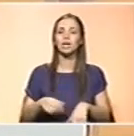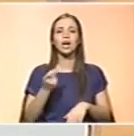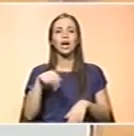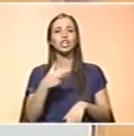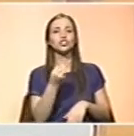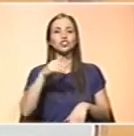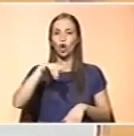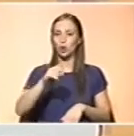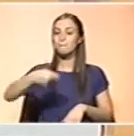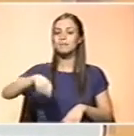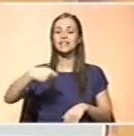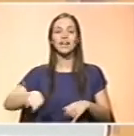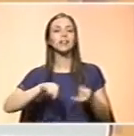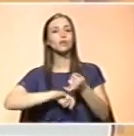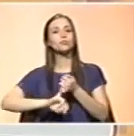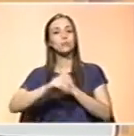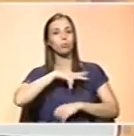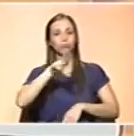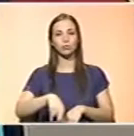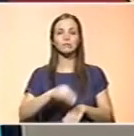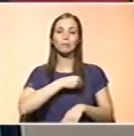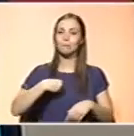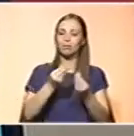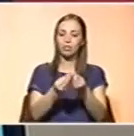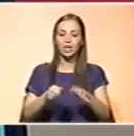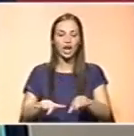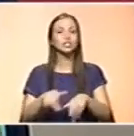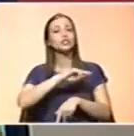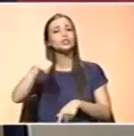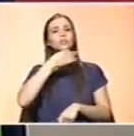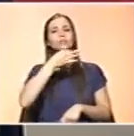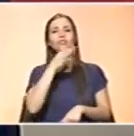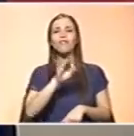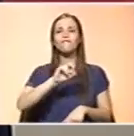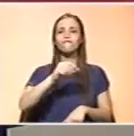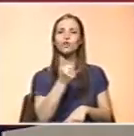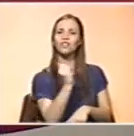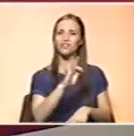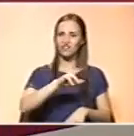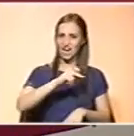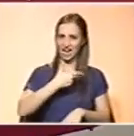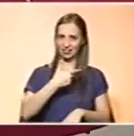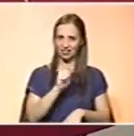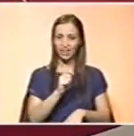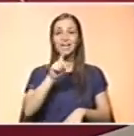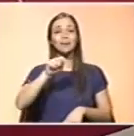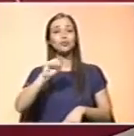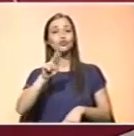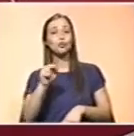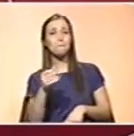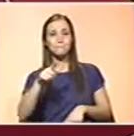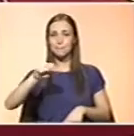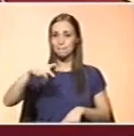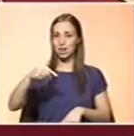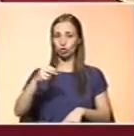Portuguesa de Pediatria. Estamos a falar de fortificação e de suplementação, mas, como é óbvio, isto não substitui uma